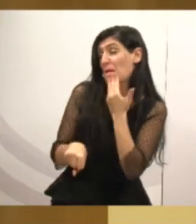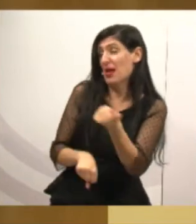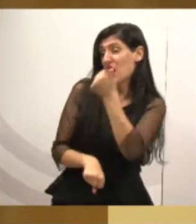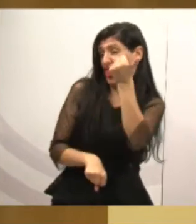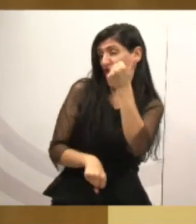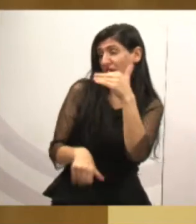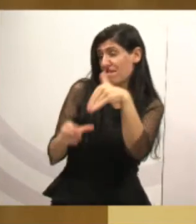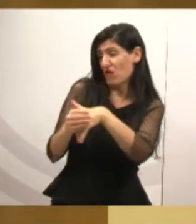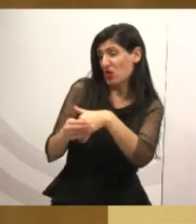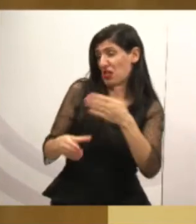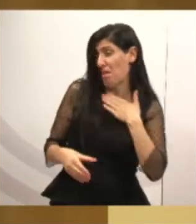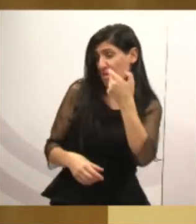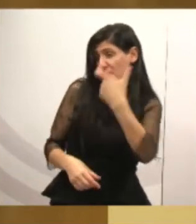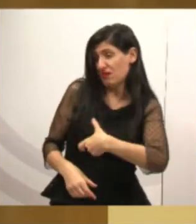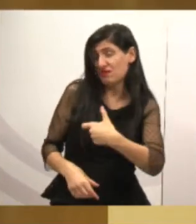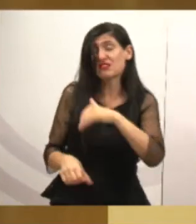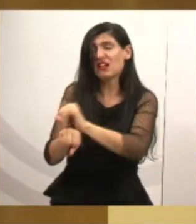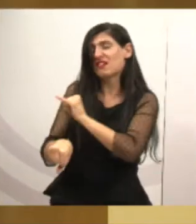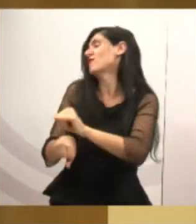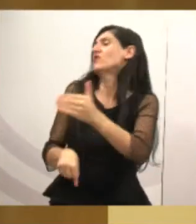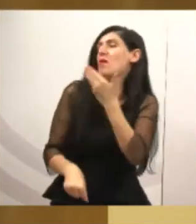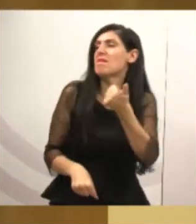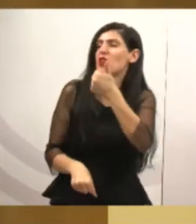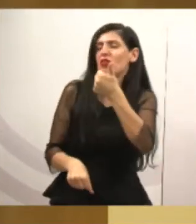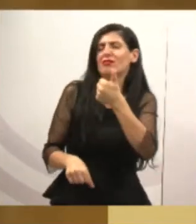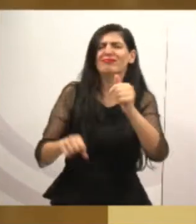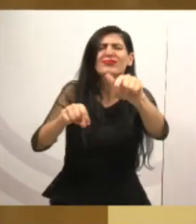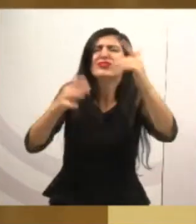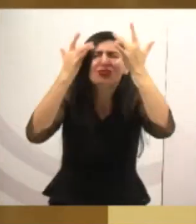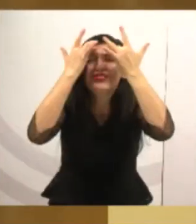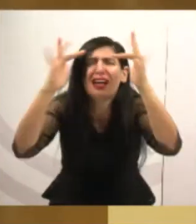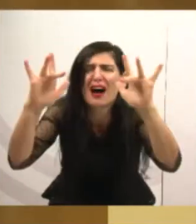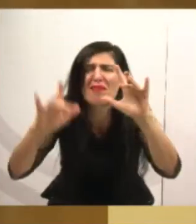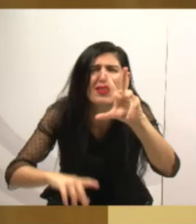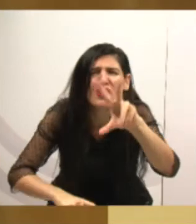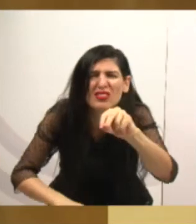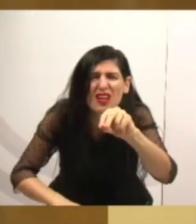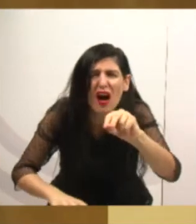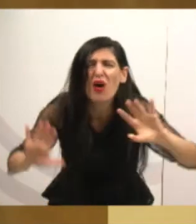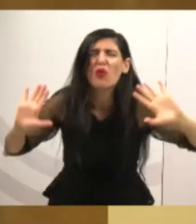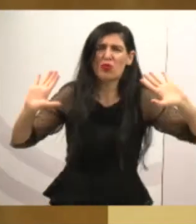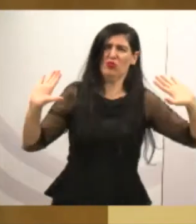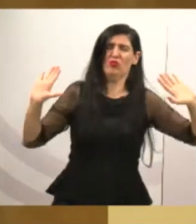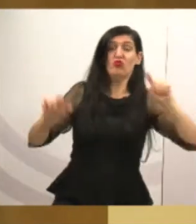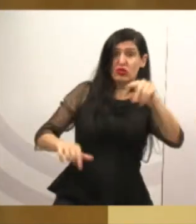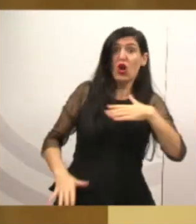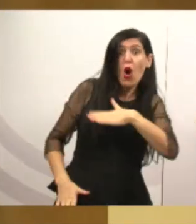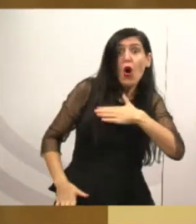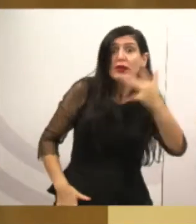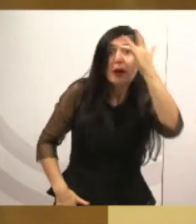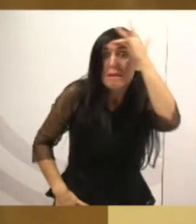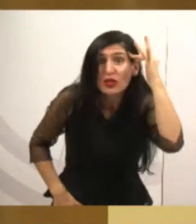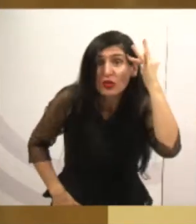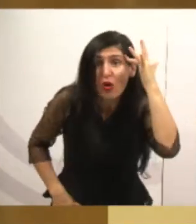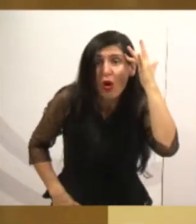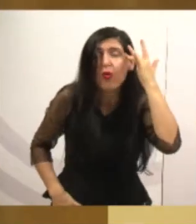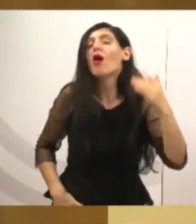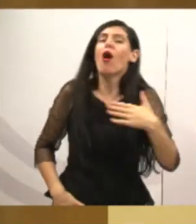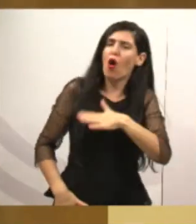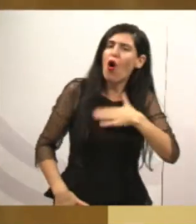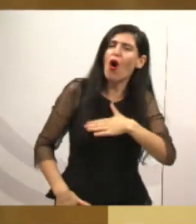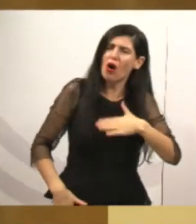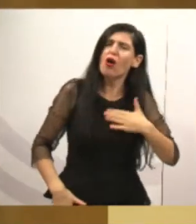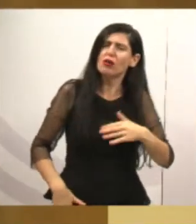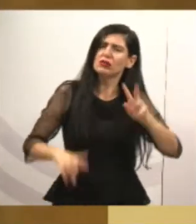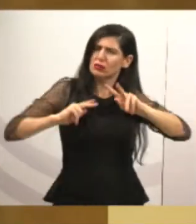que para você entrar na política, primeiramente, você tem que pensar, se você gosta de gente, se você gosta de pessoas, se você